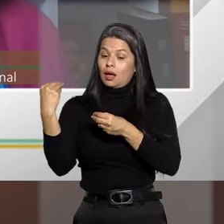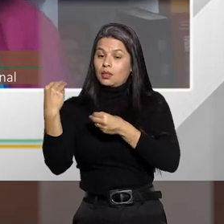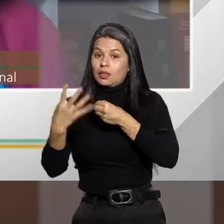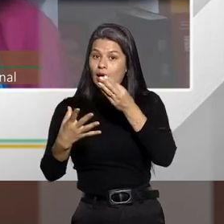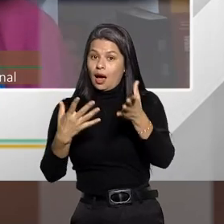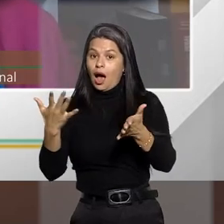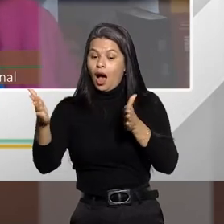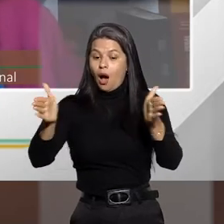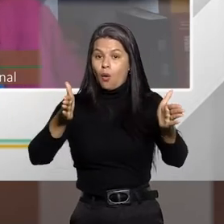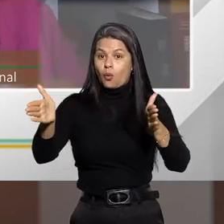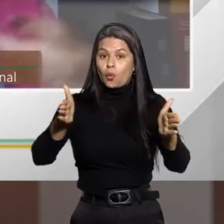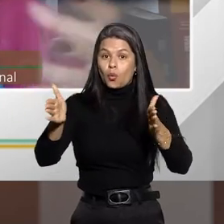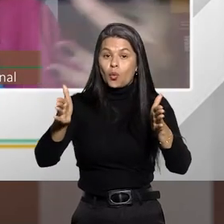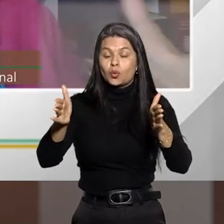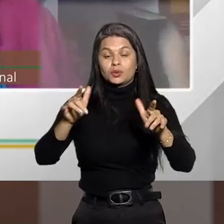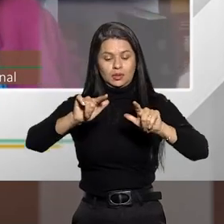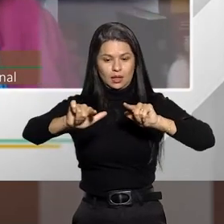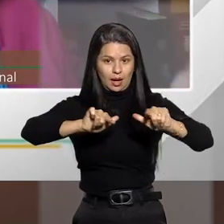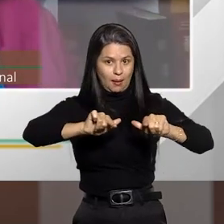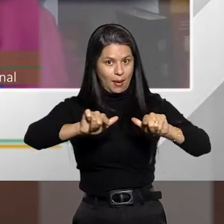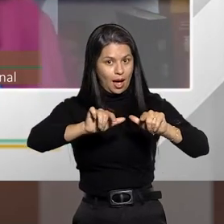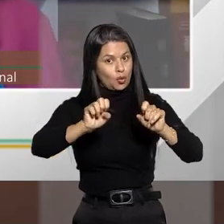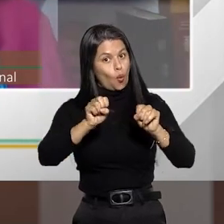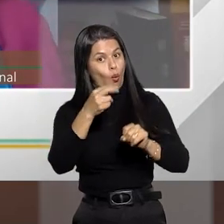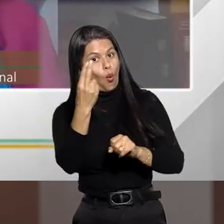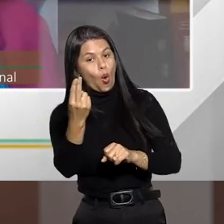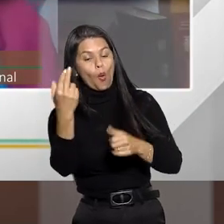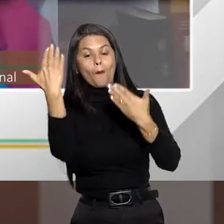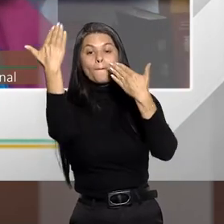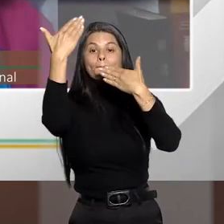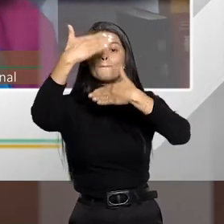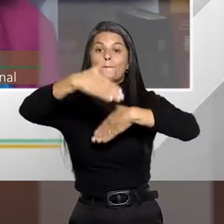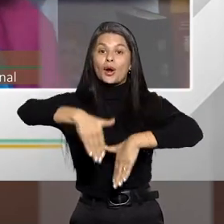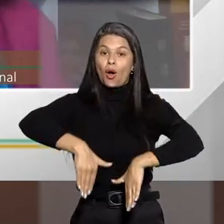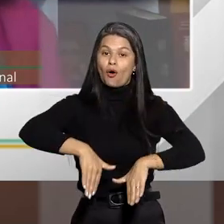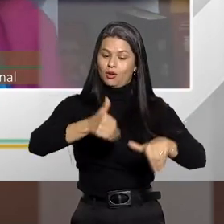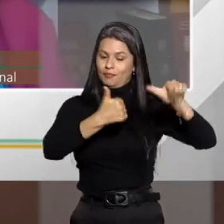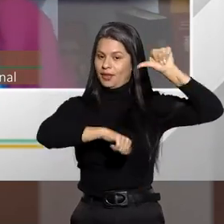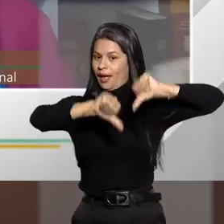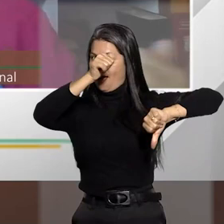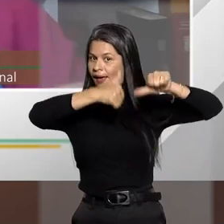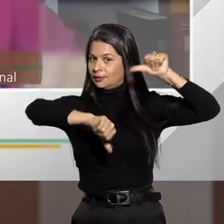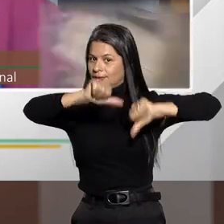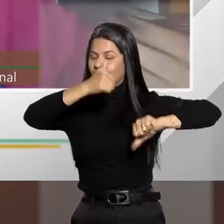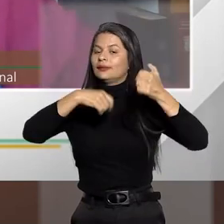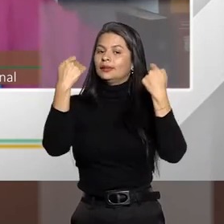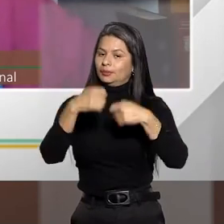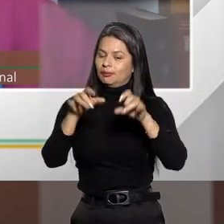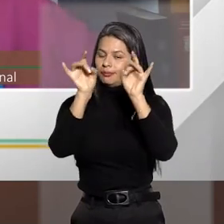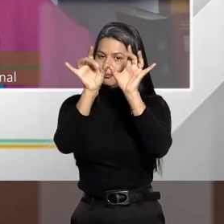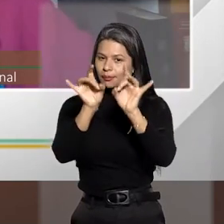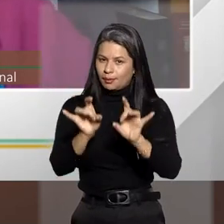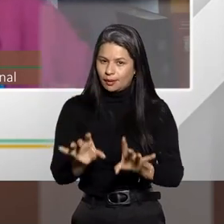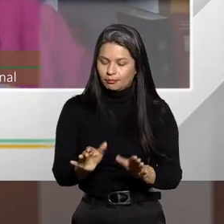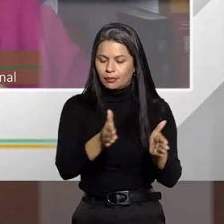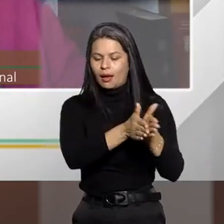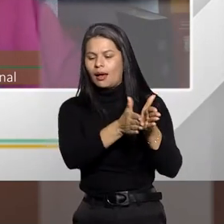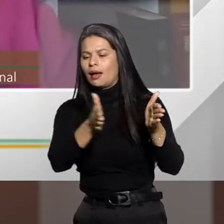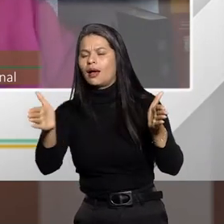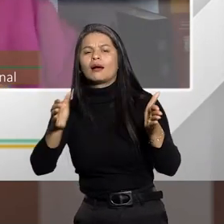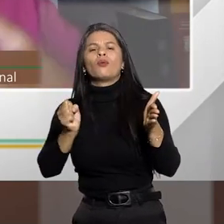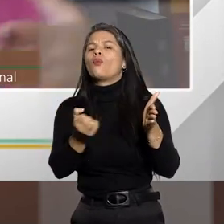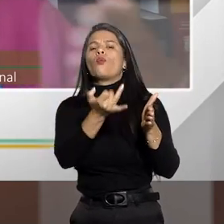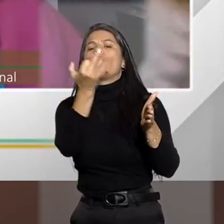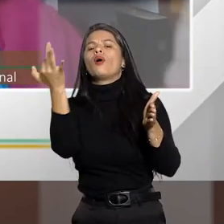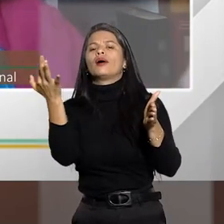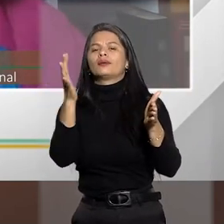obrigações. Então, ele tem um período de prova com obrigações a cumprir. E aí, ao final desse período de prova, que vai variar num